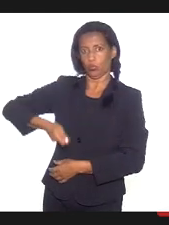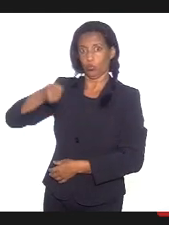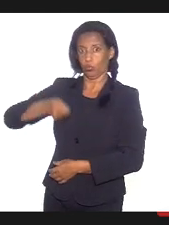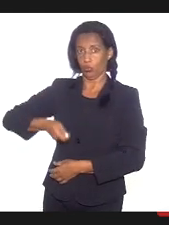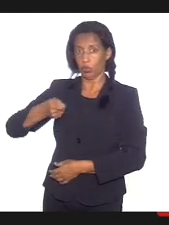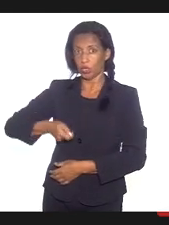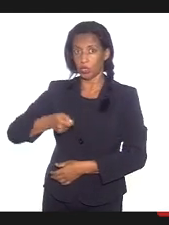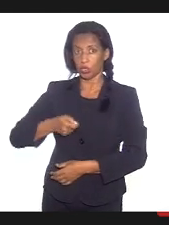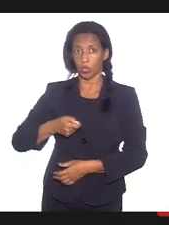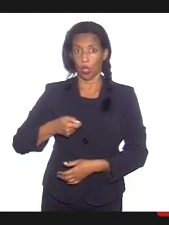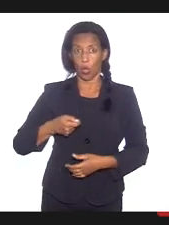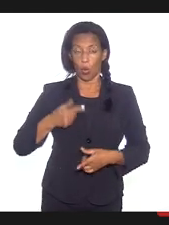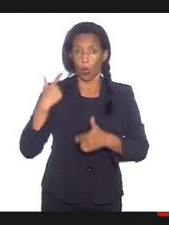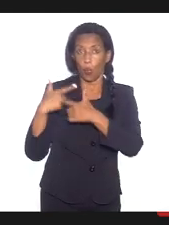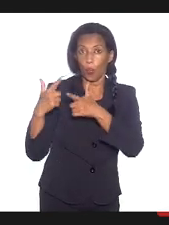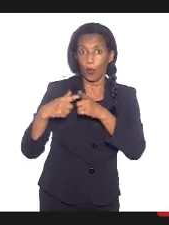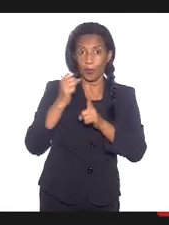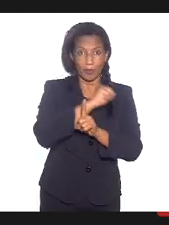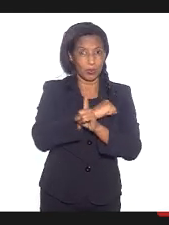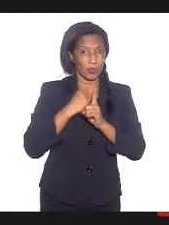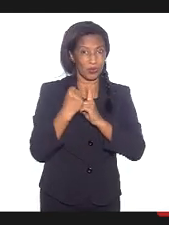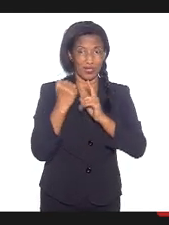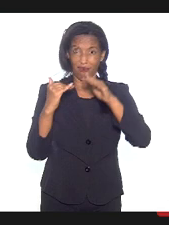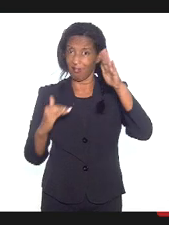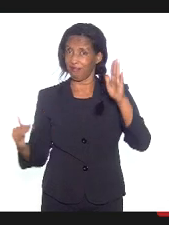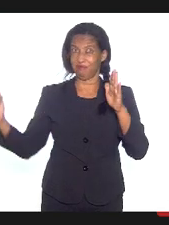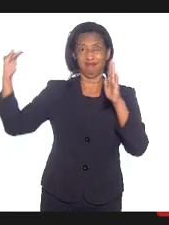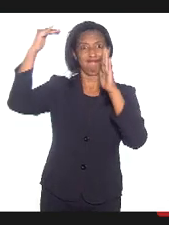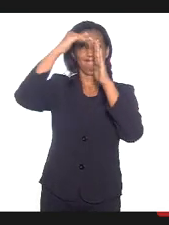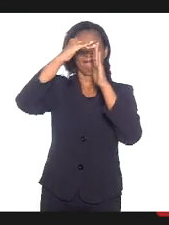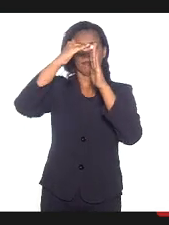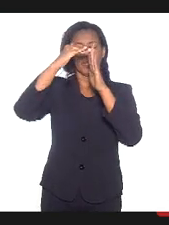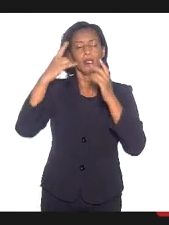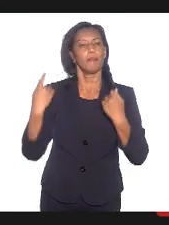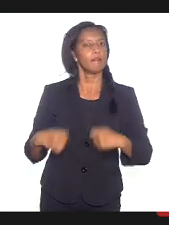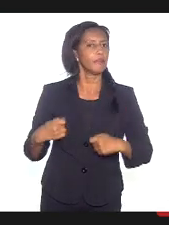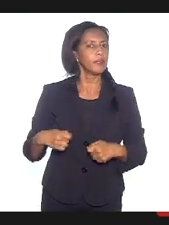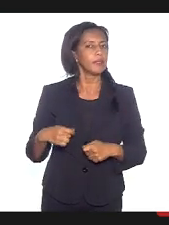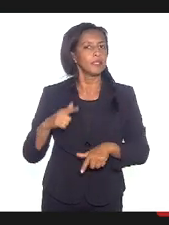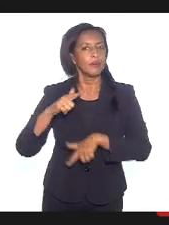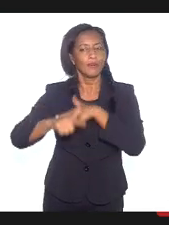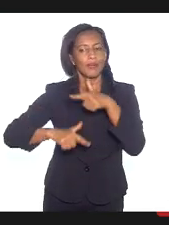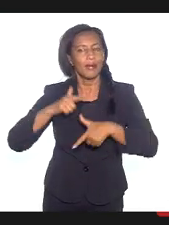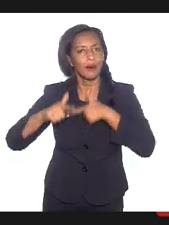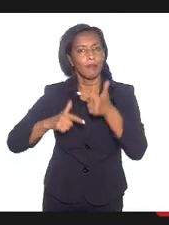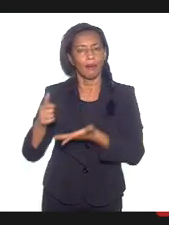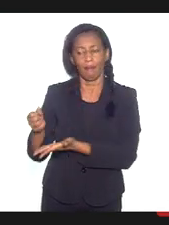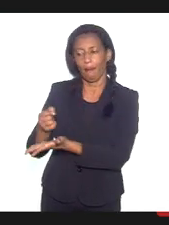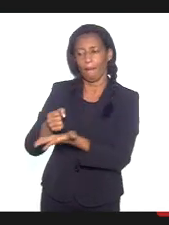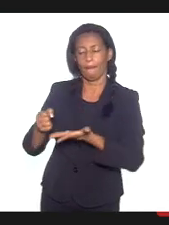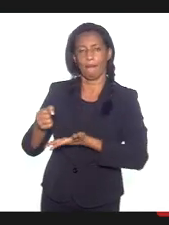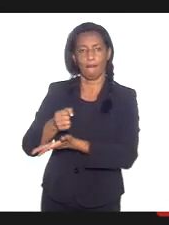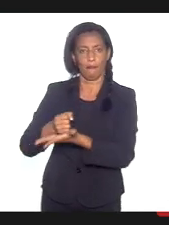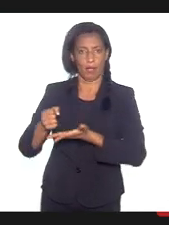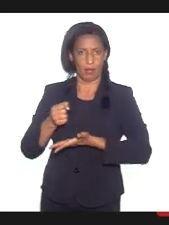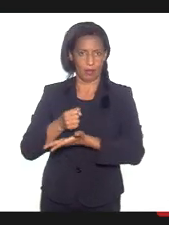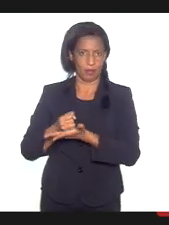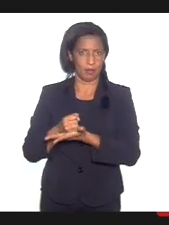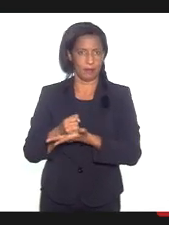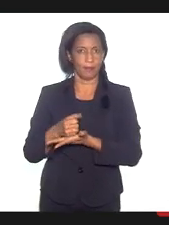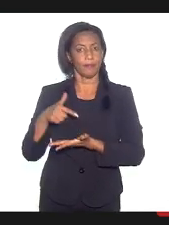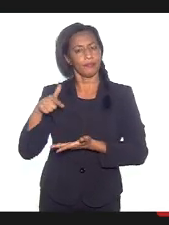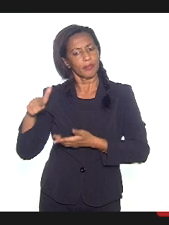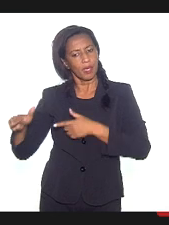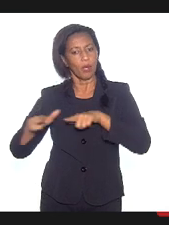conflito social já chegou ao seu ápice. Temos que trabalhar nas bases. Esse é um trabalho que nós fazemos lá